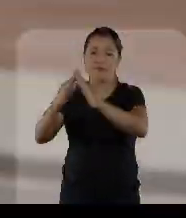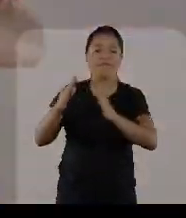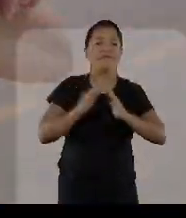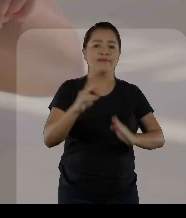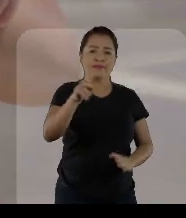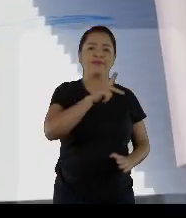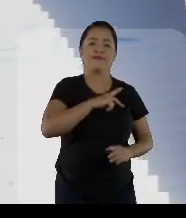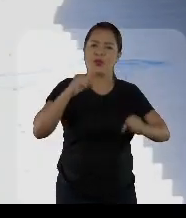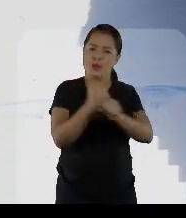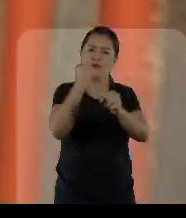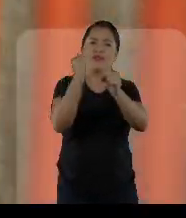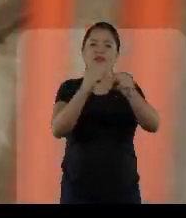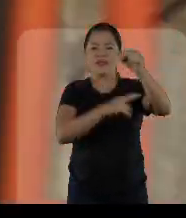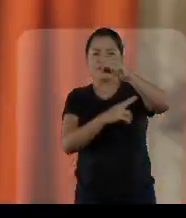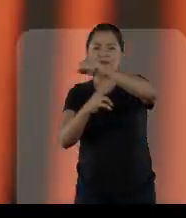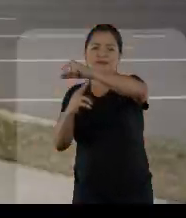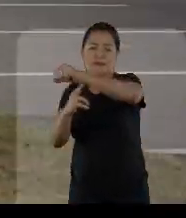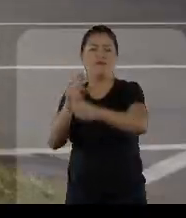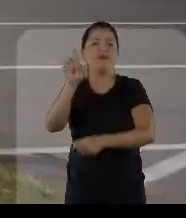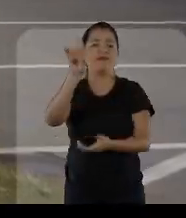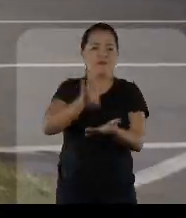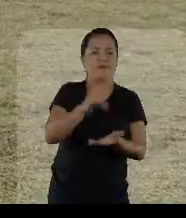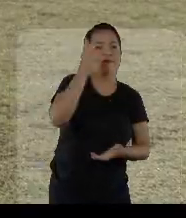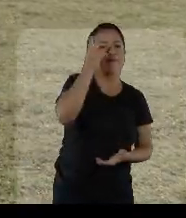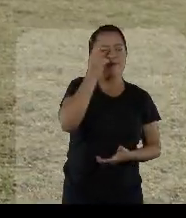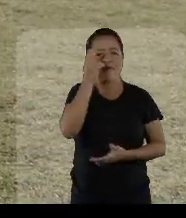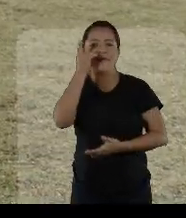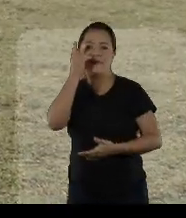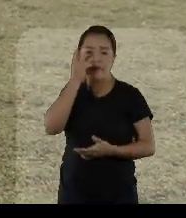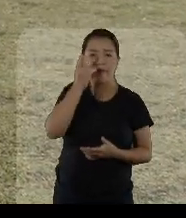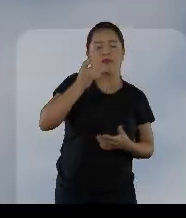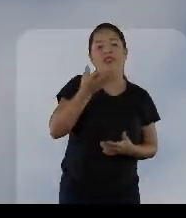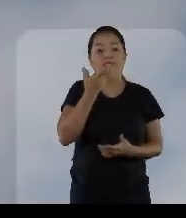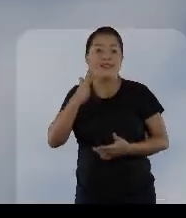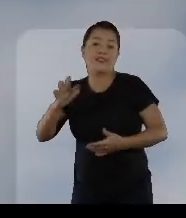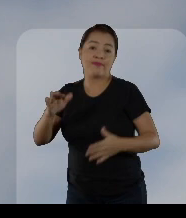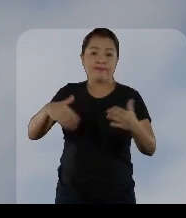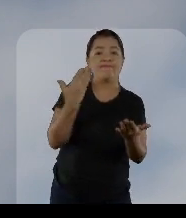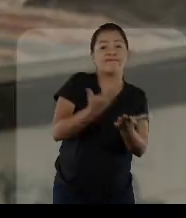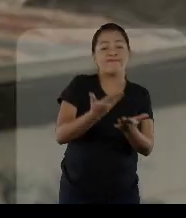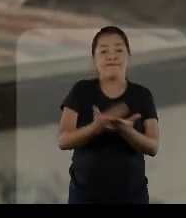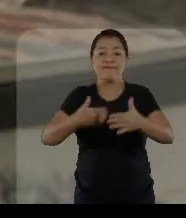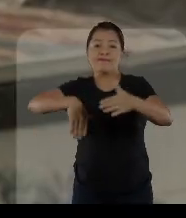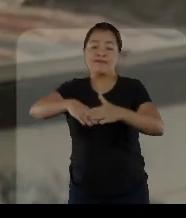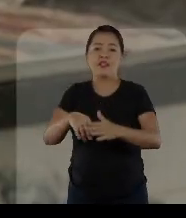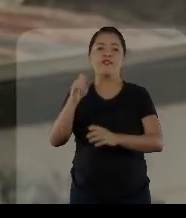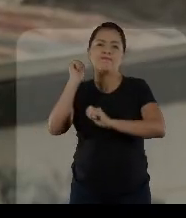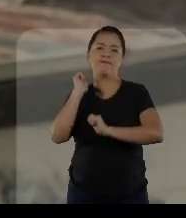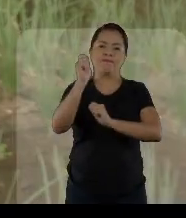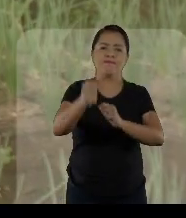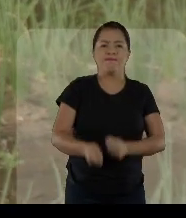Moradias populares, construção de passarelas, foi Davi. Crianças com aula de futebol e feira do